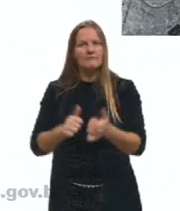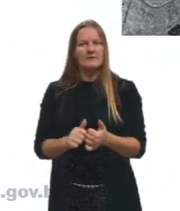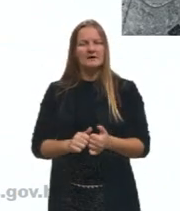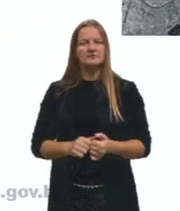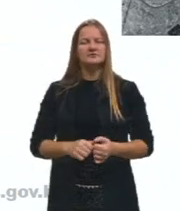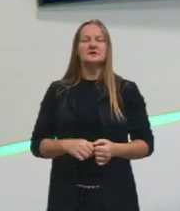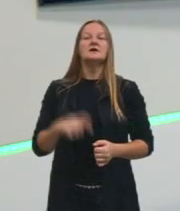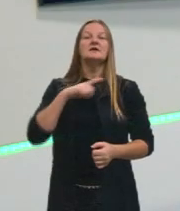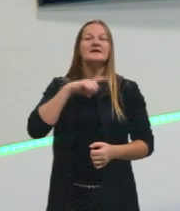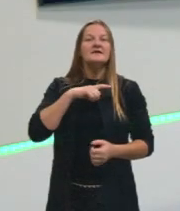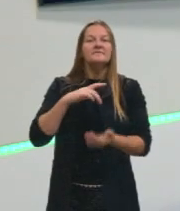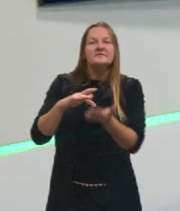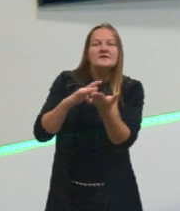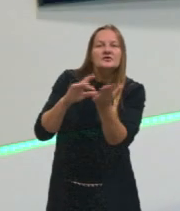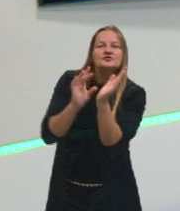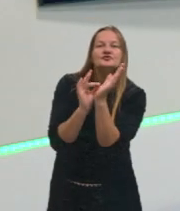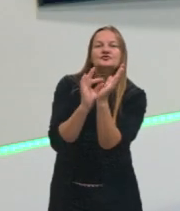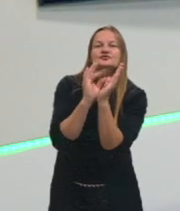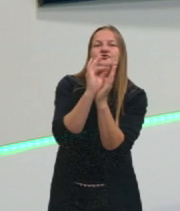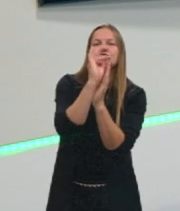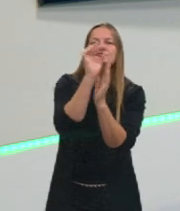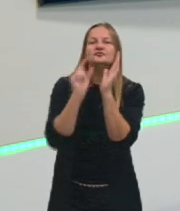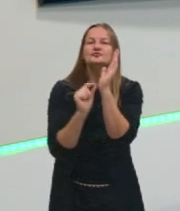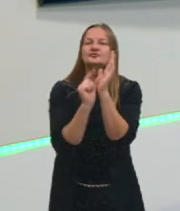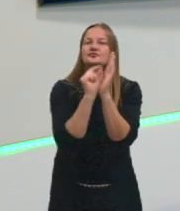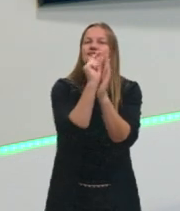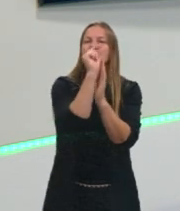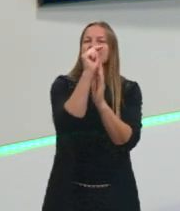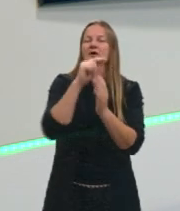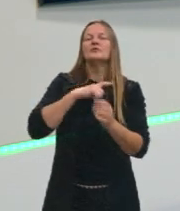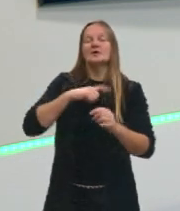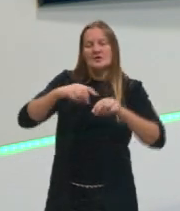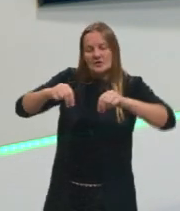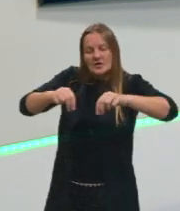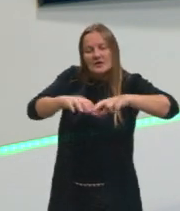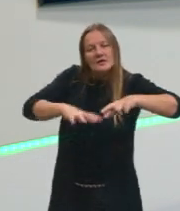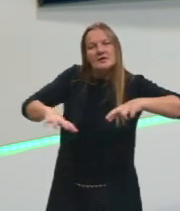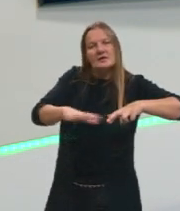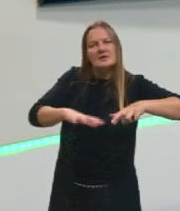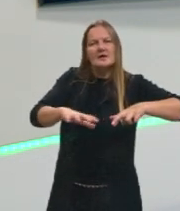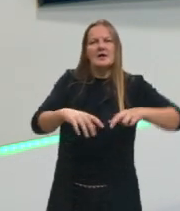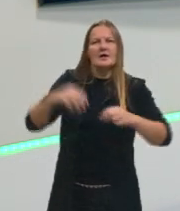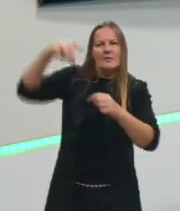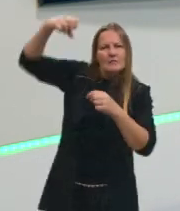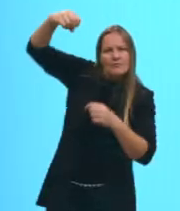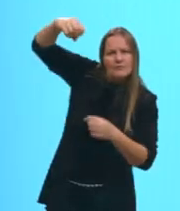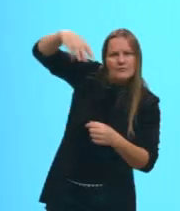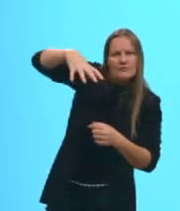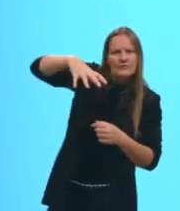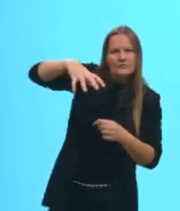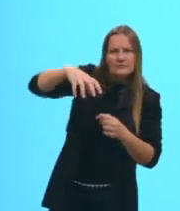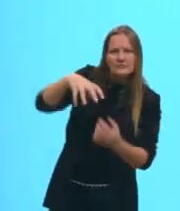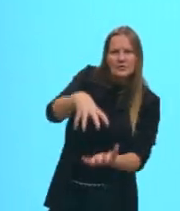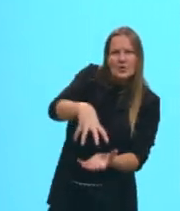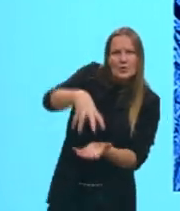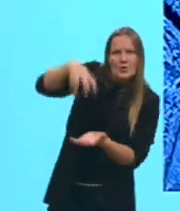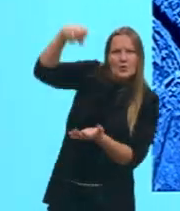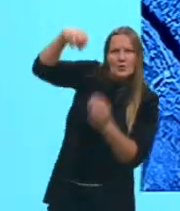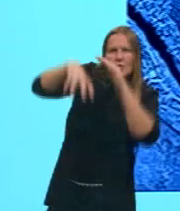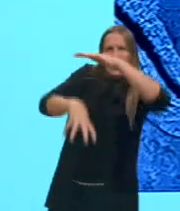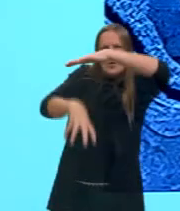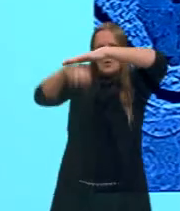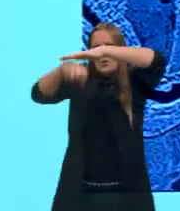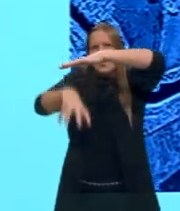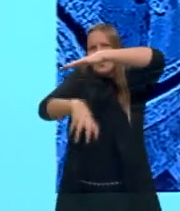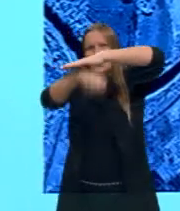modelo digital da superfície, modelo digital do terreno, a gente consegue fazer, olha só, consegue uma imagem desse terreno, certo?